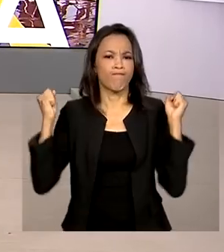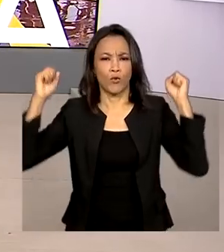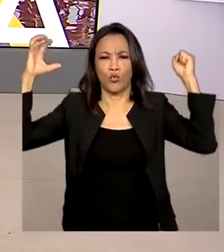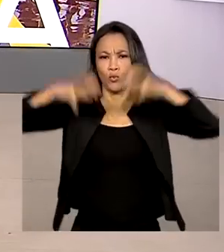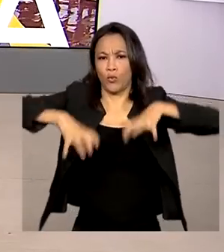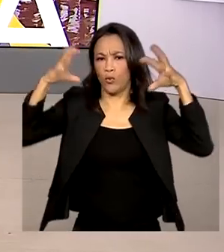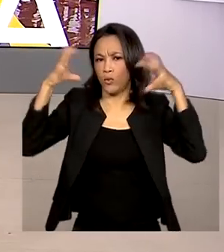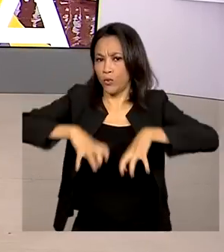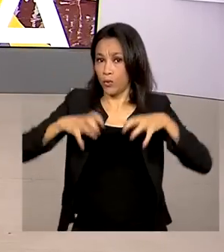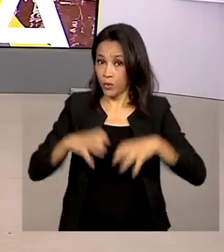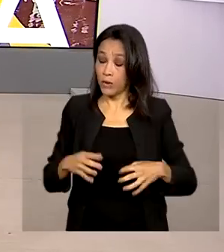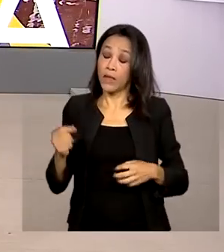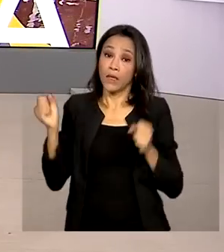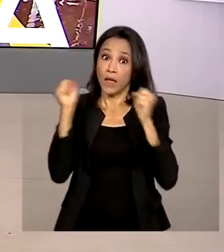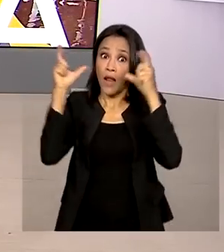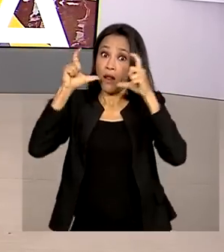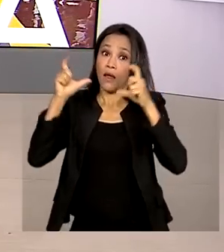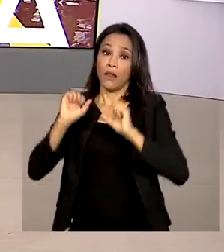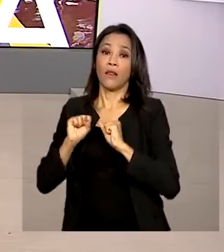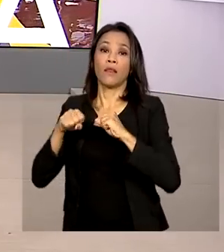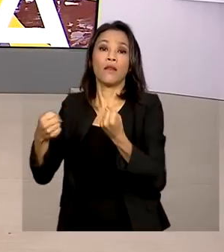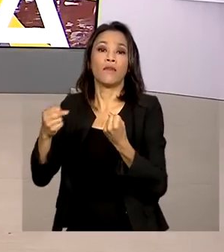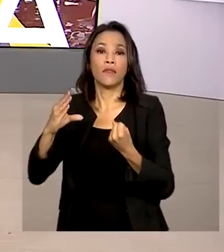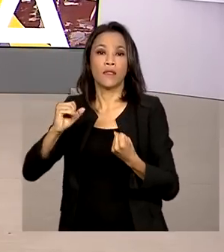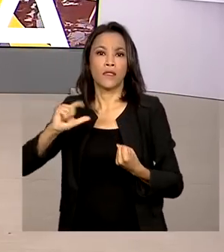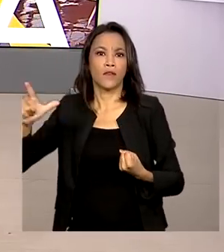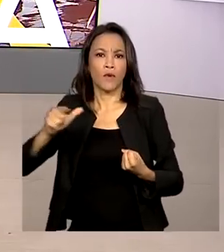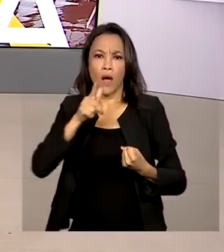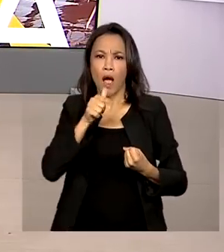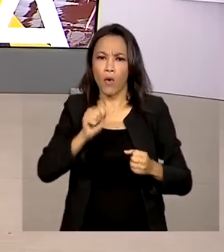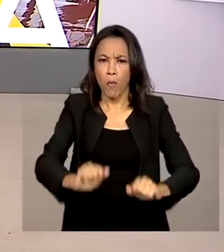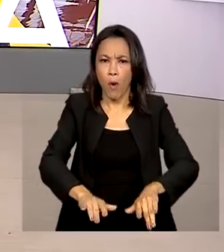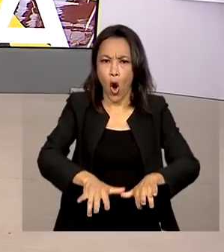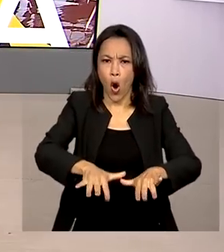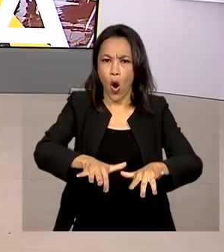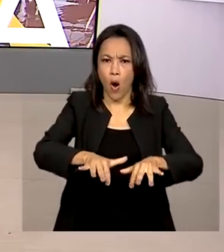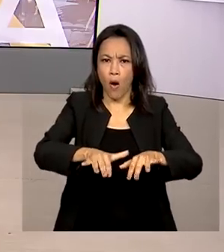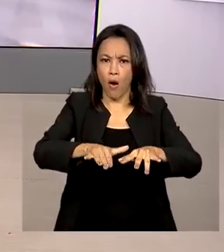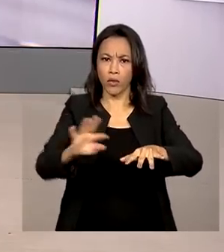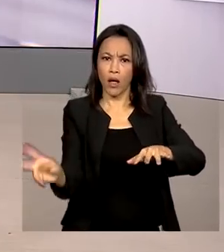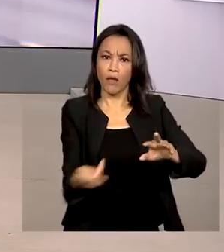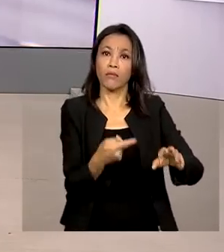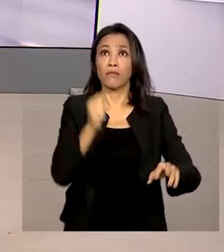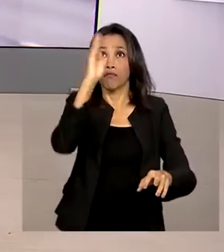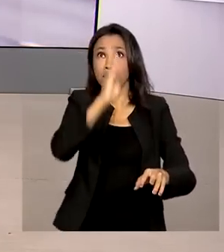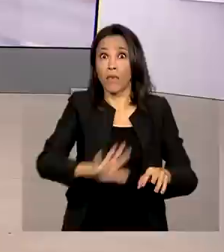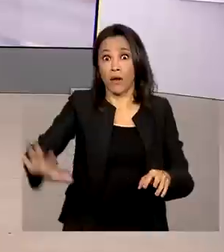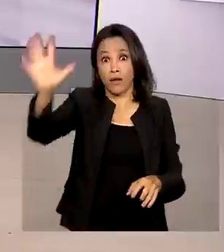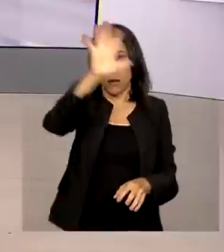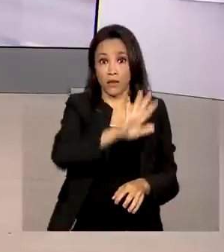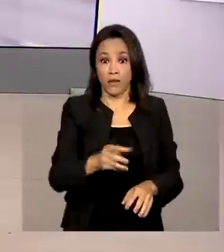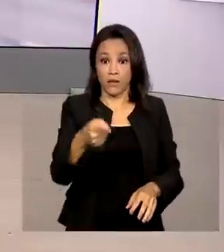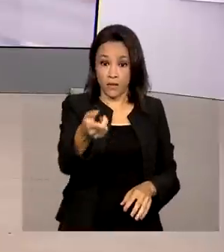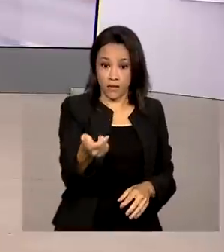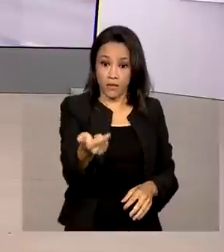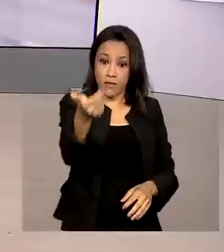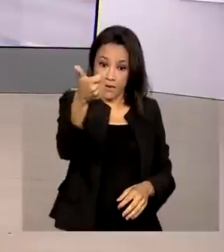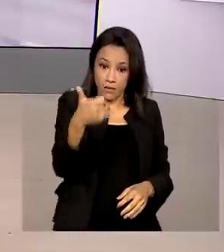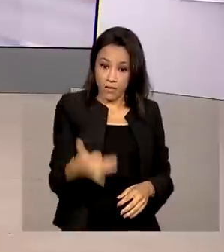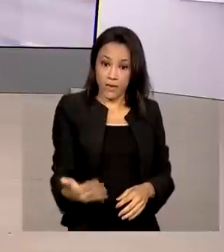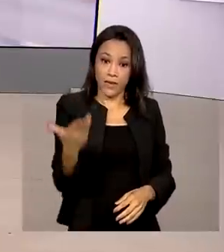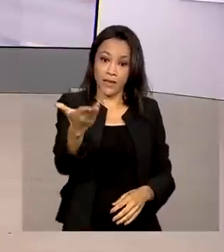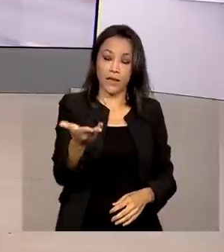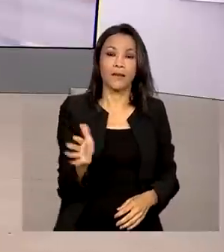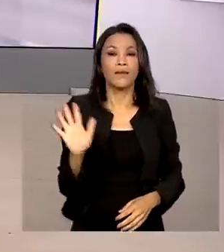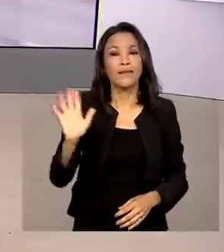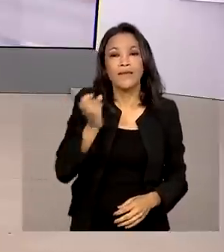E a Defesa Civil alerta para volumes acima da média em grande parte do país. Pedro Moreira traz as informações ao vivo para a gente. Pedro,